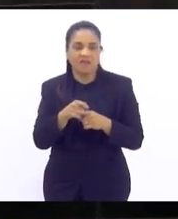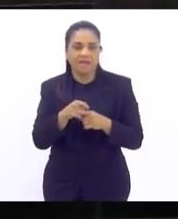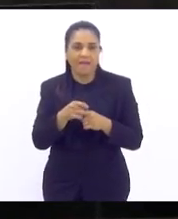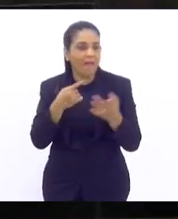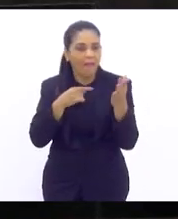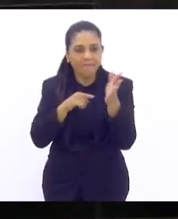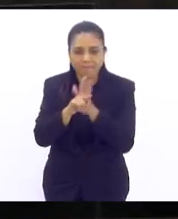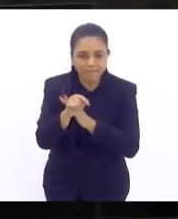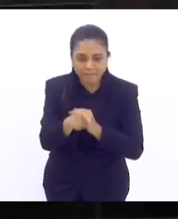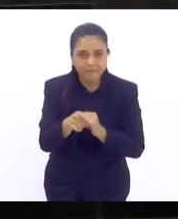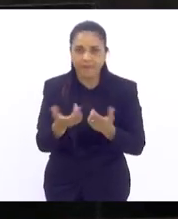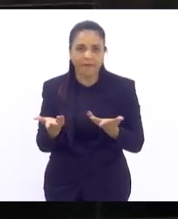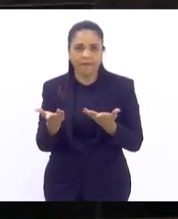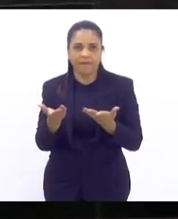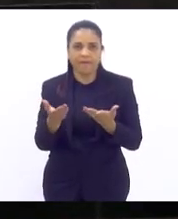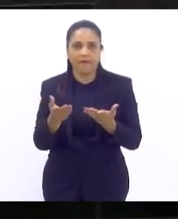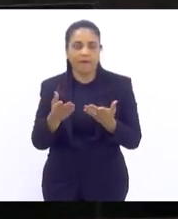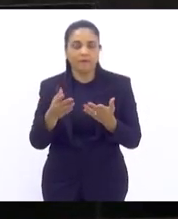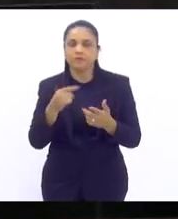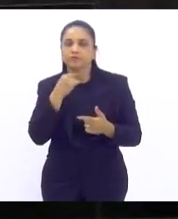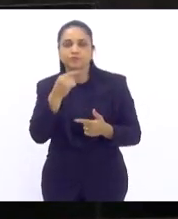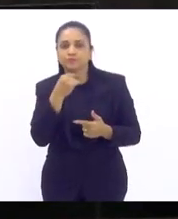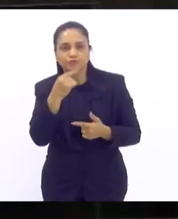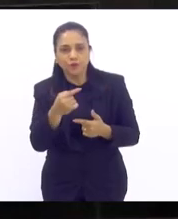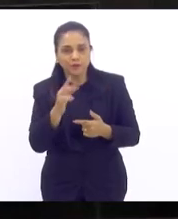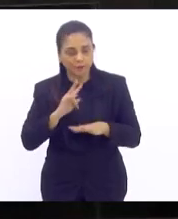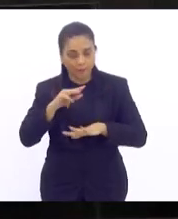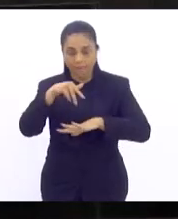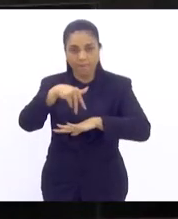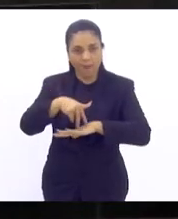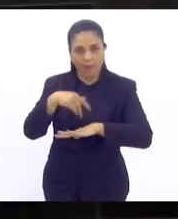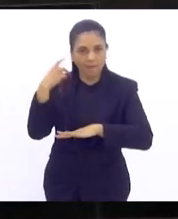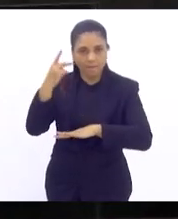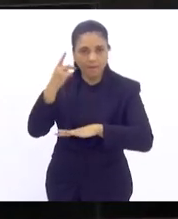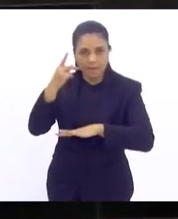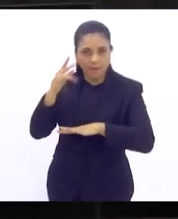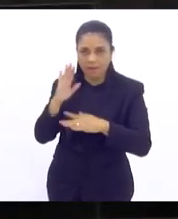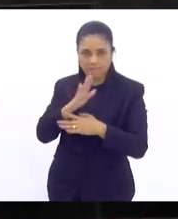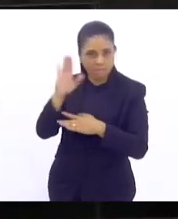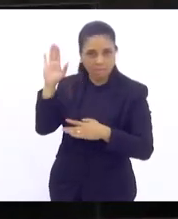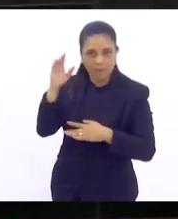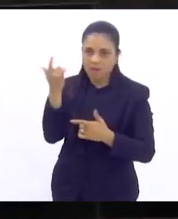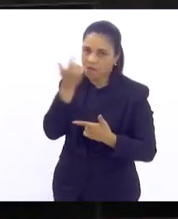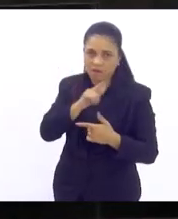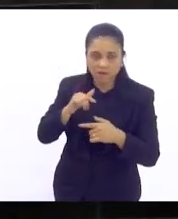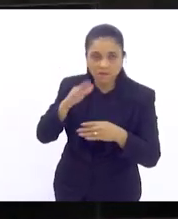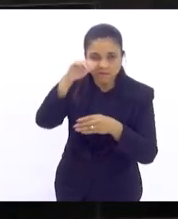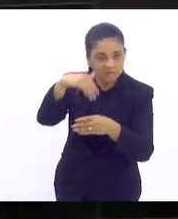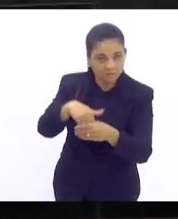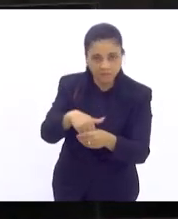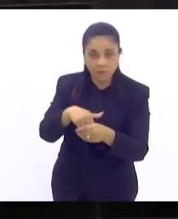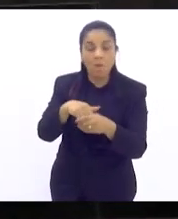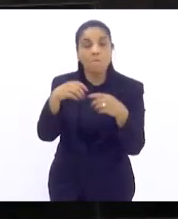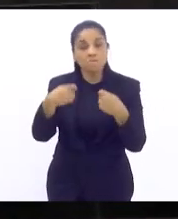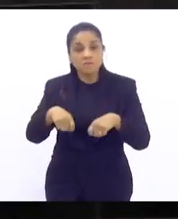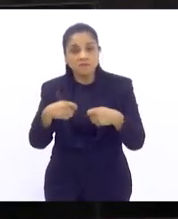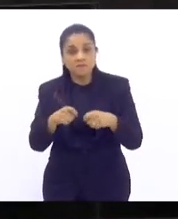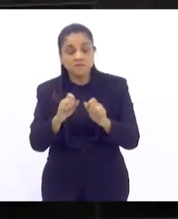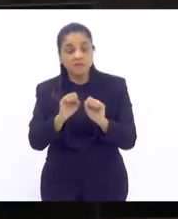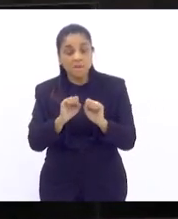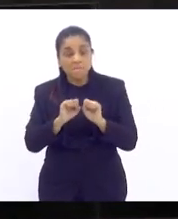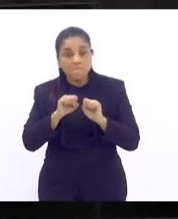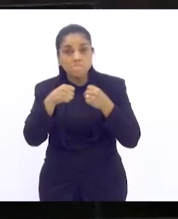Presidenta, não basta estar parlamentar, a gente também precisa de criar meios de proteção para essas